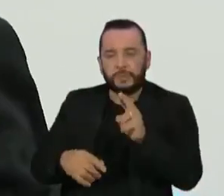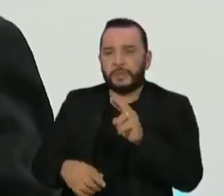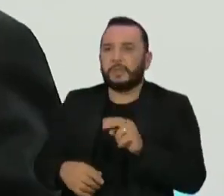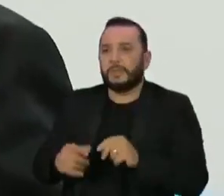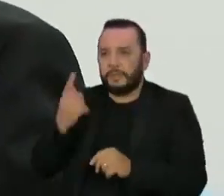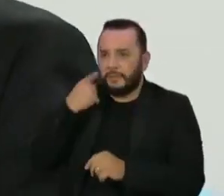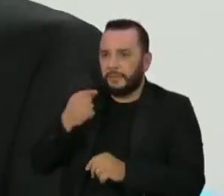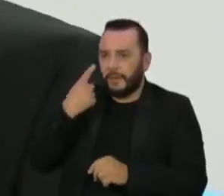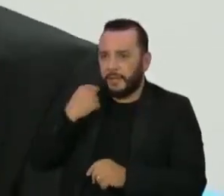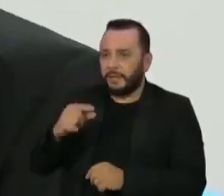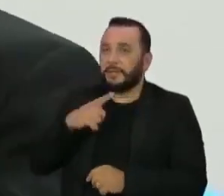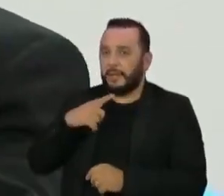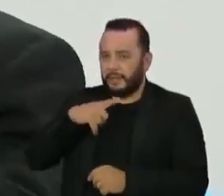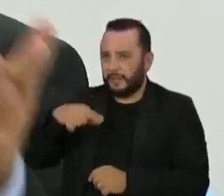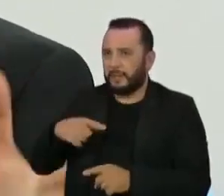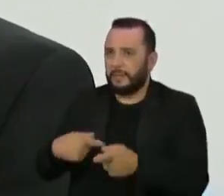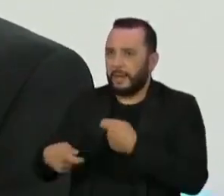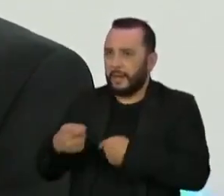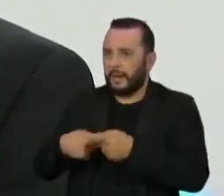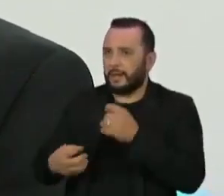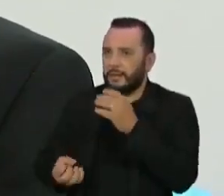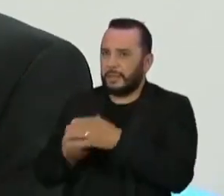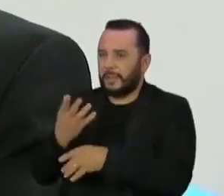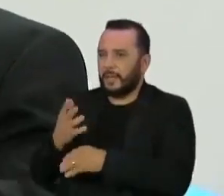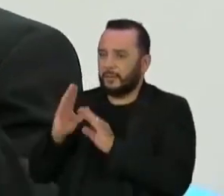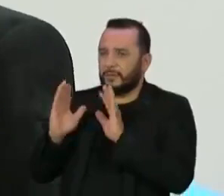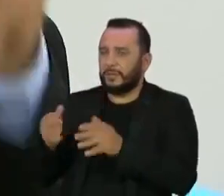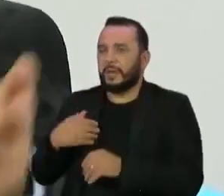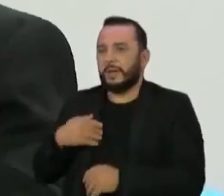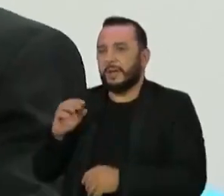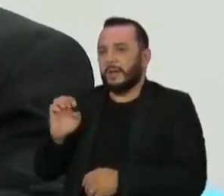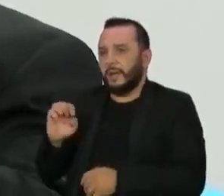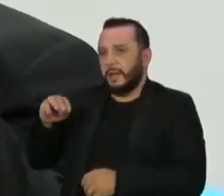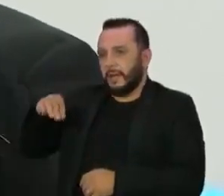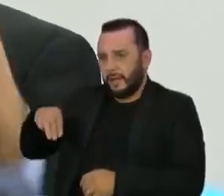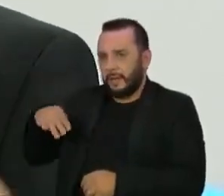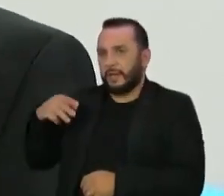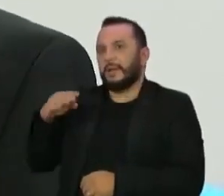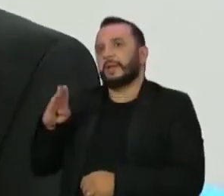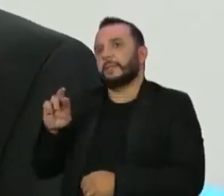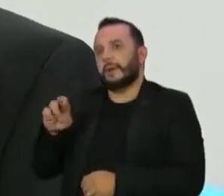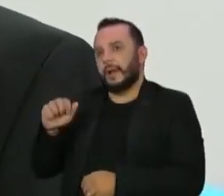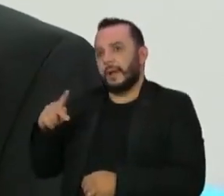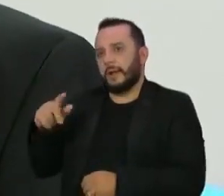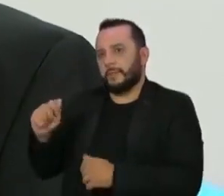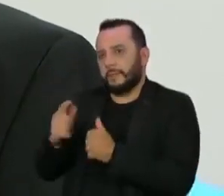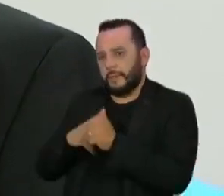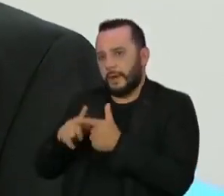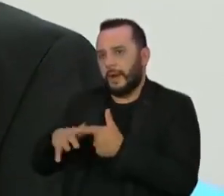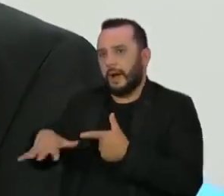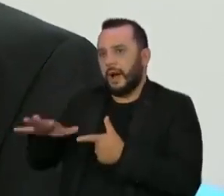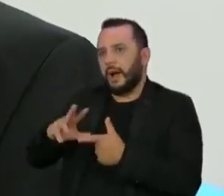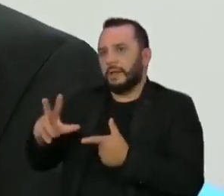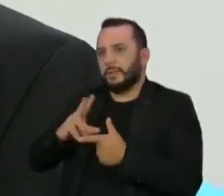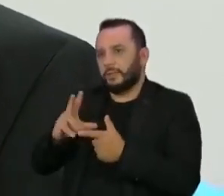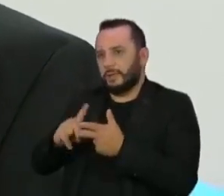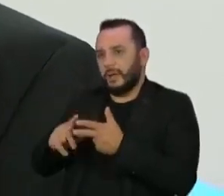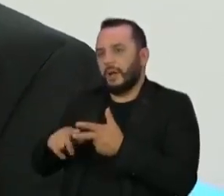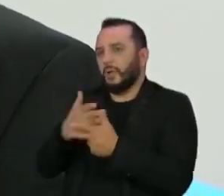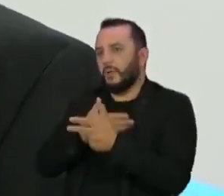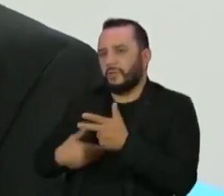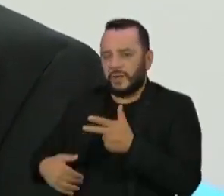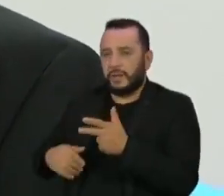a Vera. Nós temos aqui um mercado, gente, que foi desenvolvido a várias mãos, Embrapa, setor privado, governo, etc., que é o maior